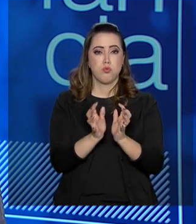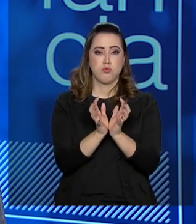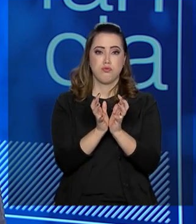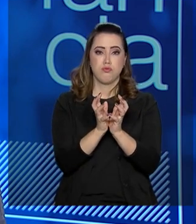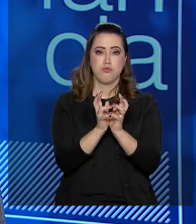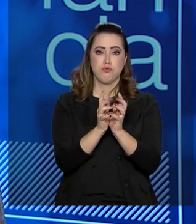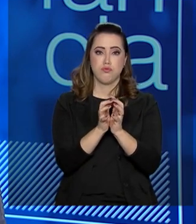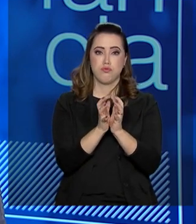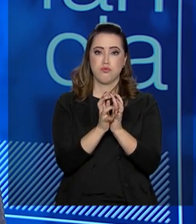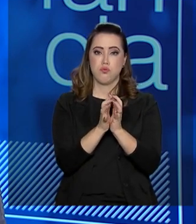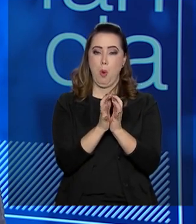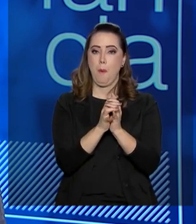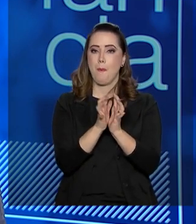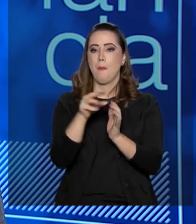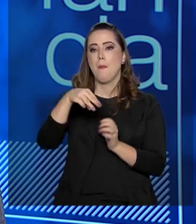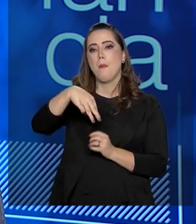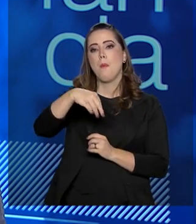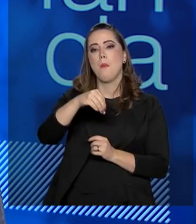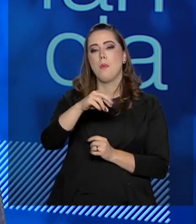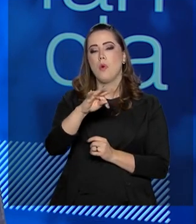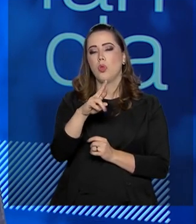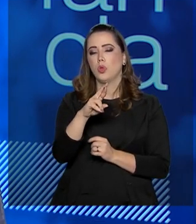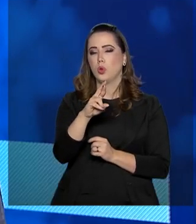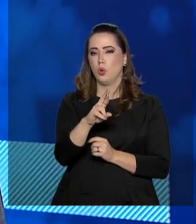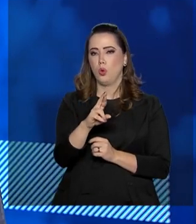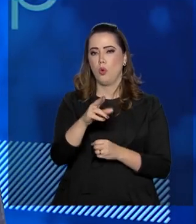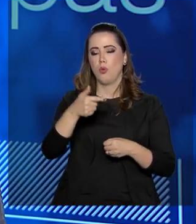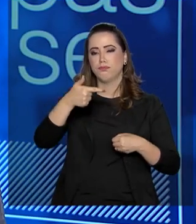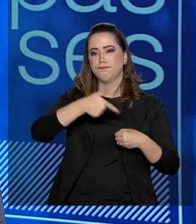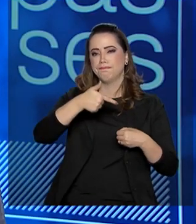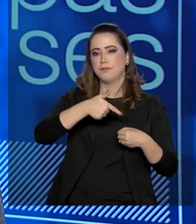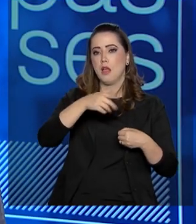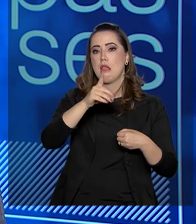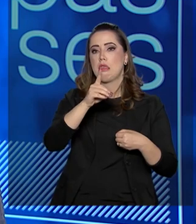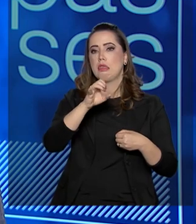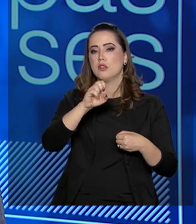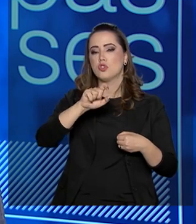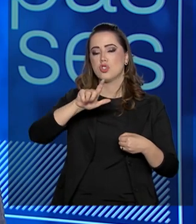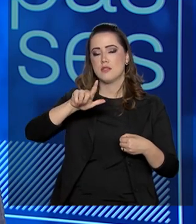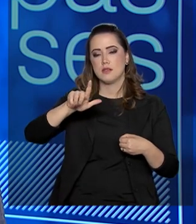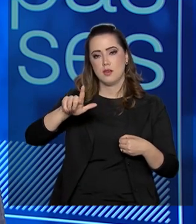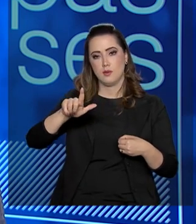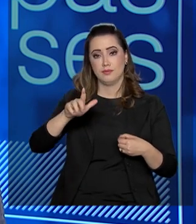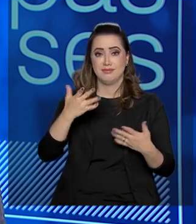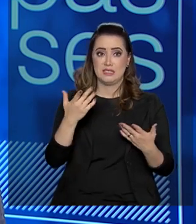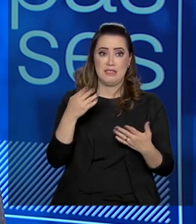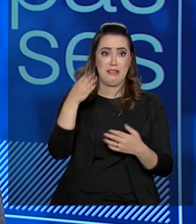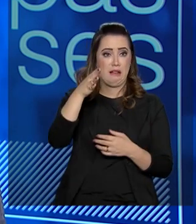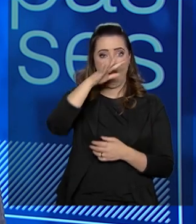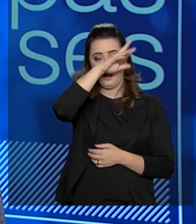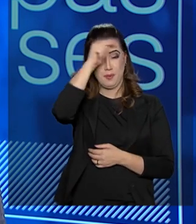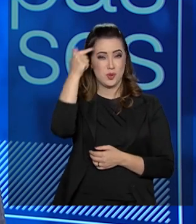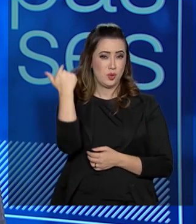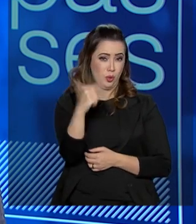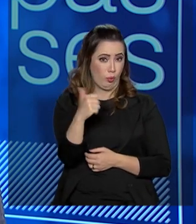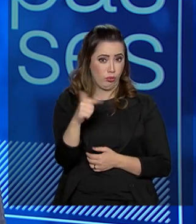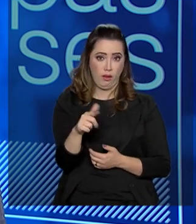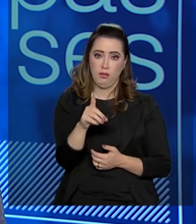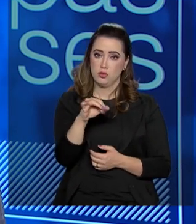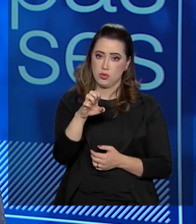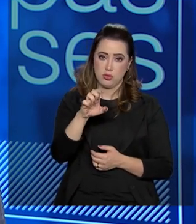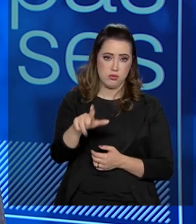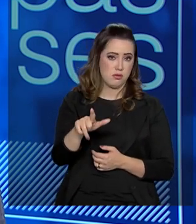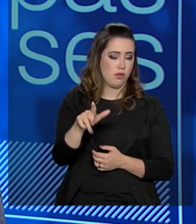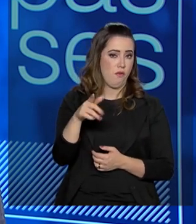muita dificuldade de acesso logístico no interior da Amazônia. O FNDE está agora trabalhando na construção de